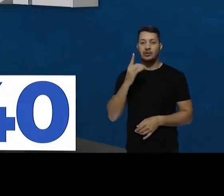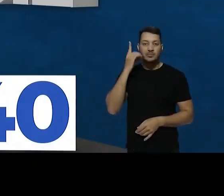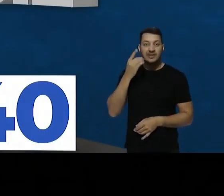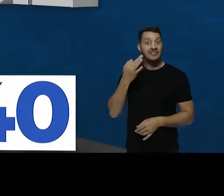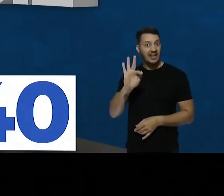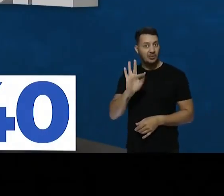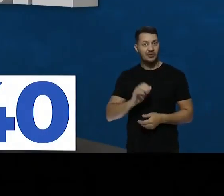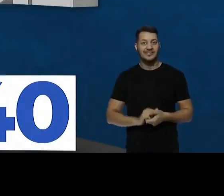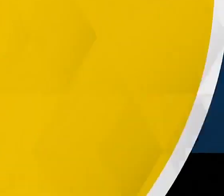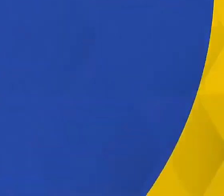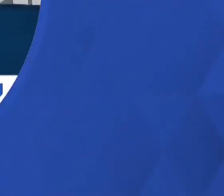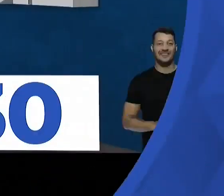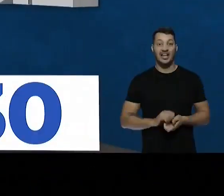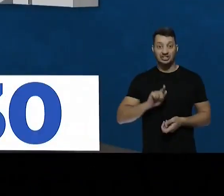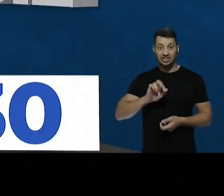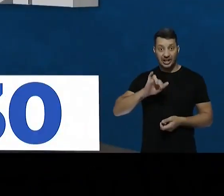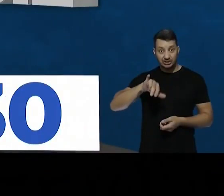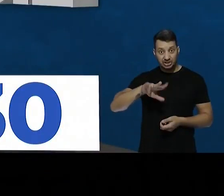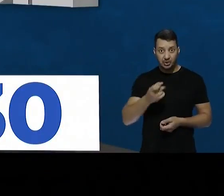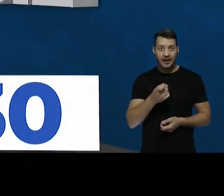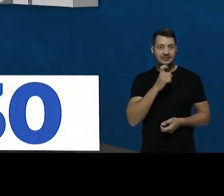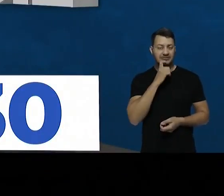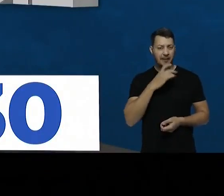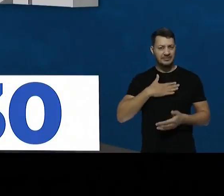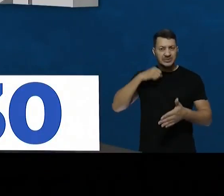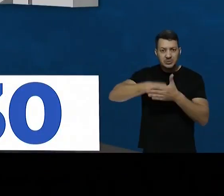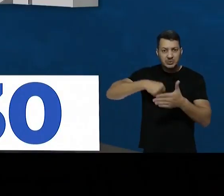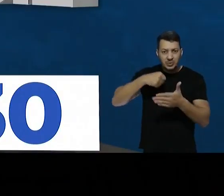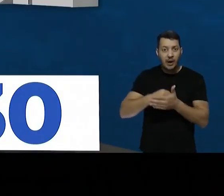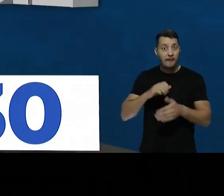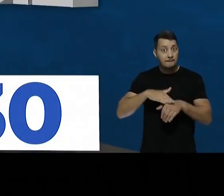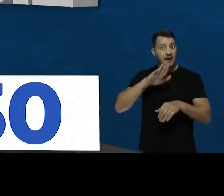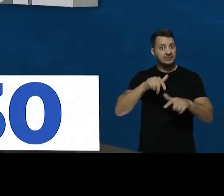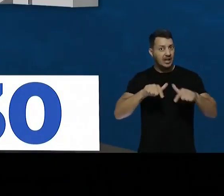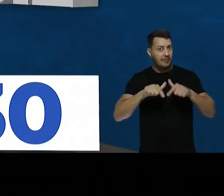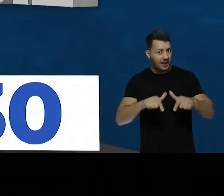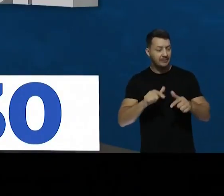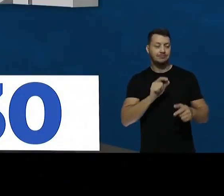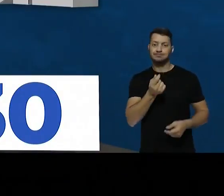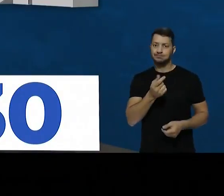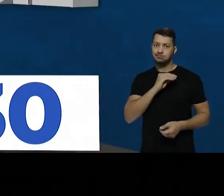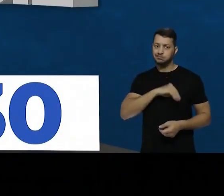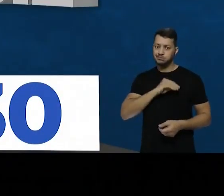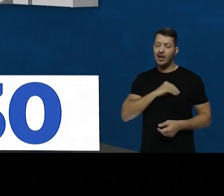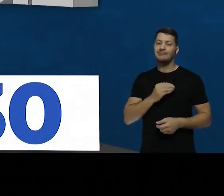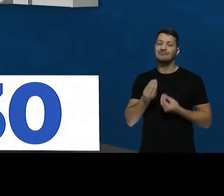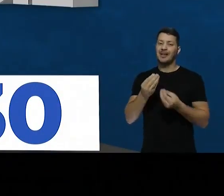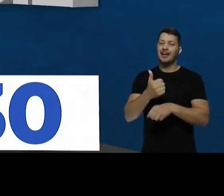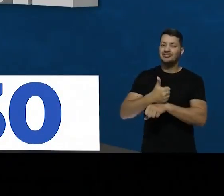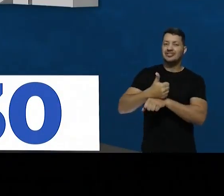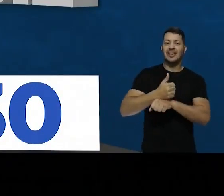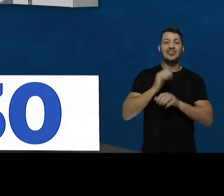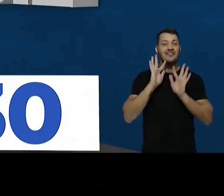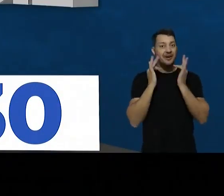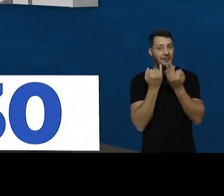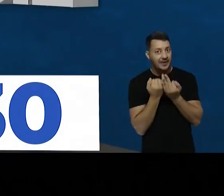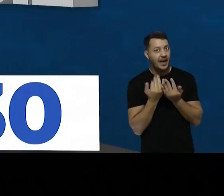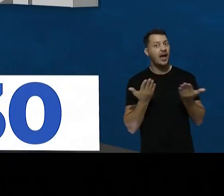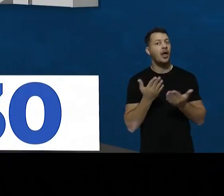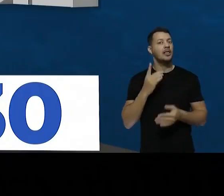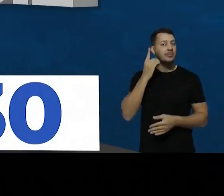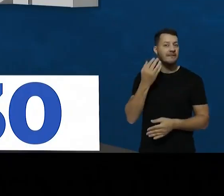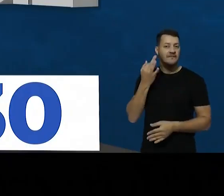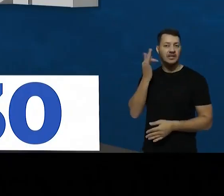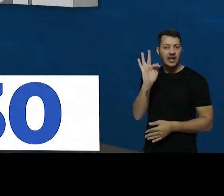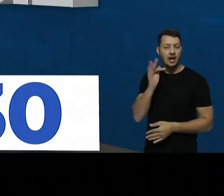,40. O seu federal. Sou Geraldinho do Gelo e a minha luta é por emprego e renda. É isso que traz dignidade para as famílias.